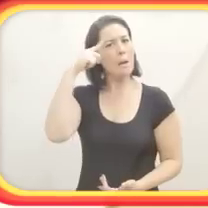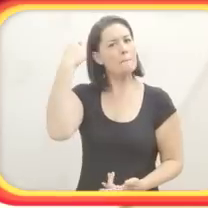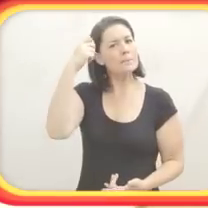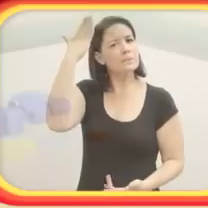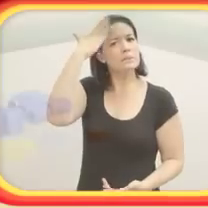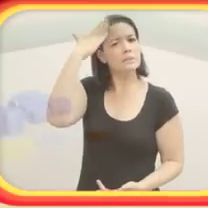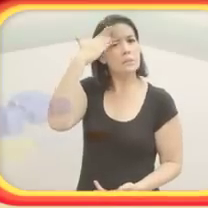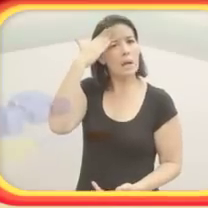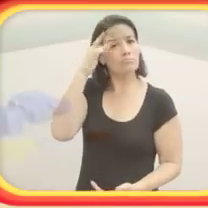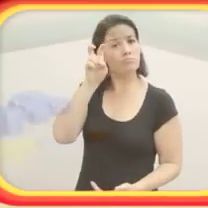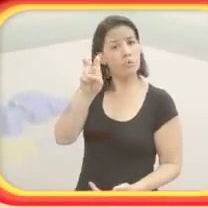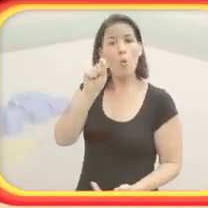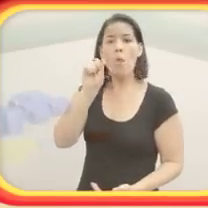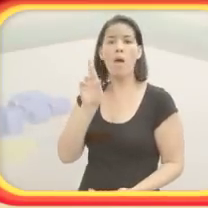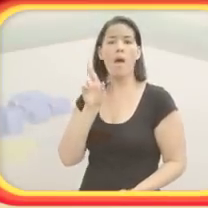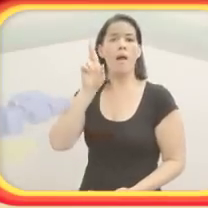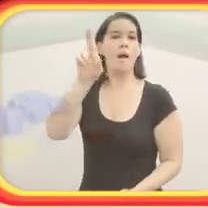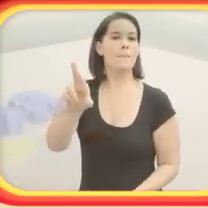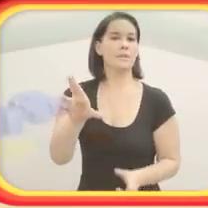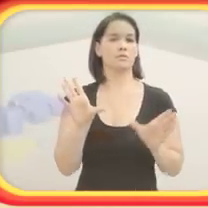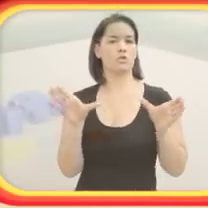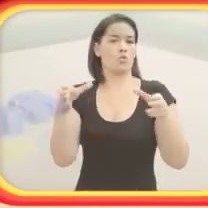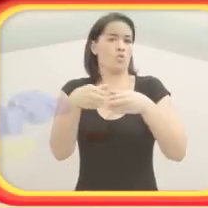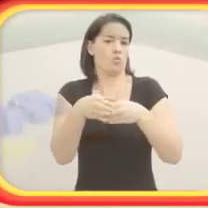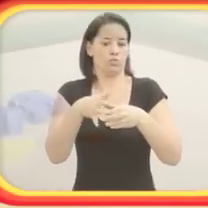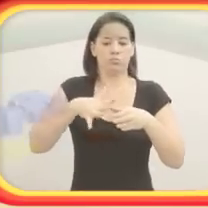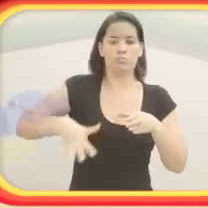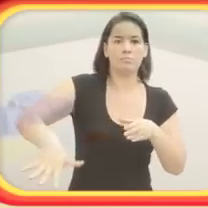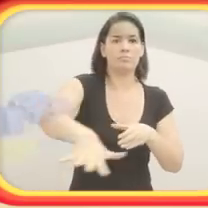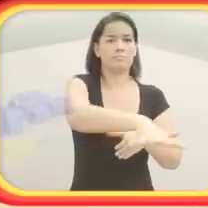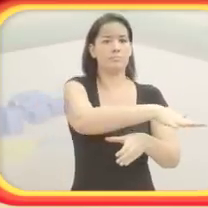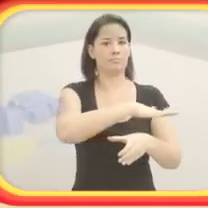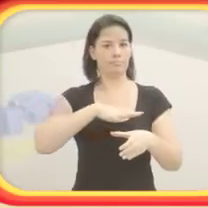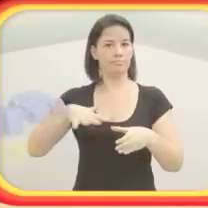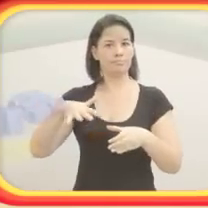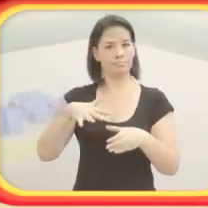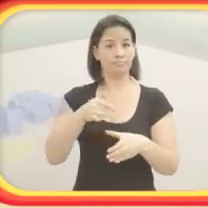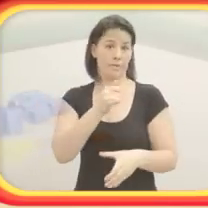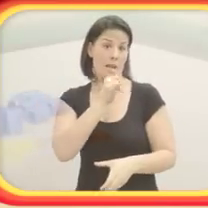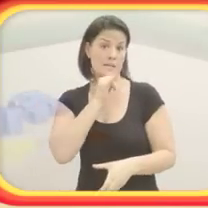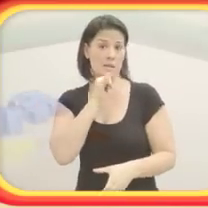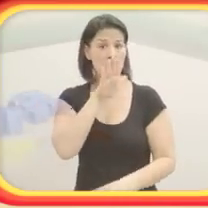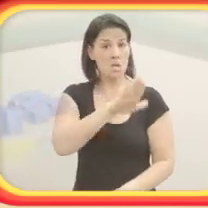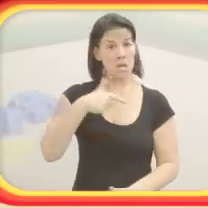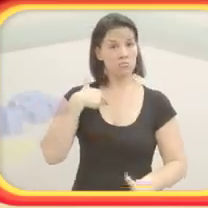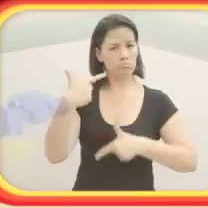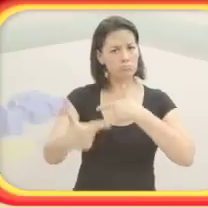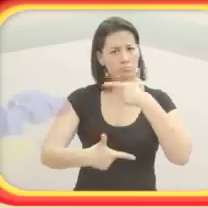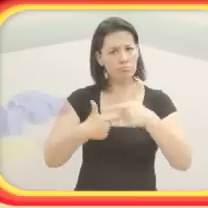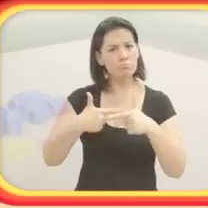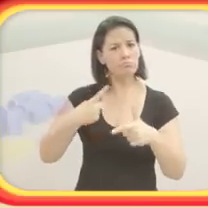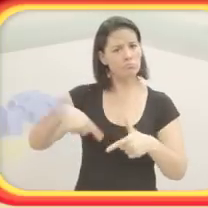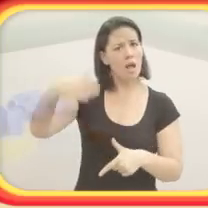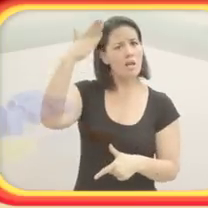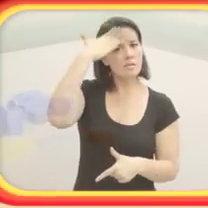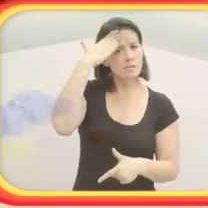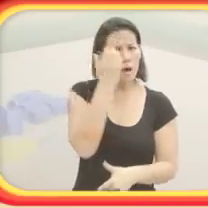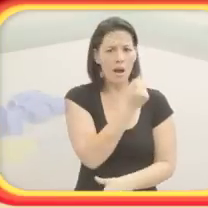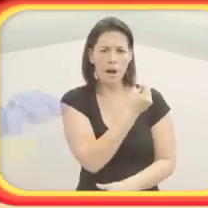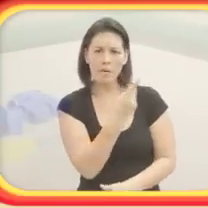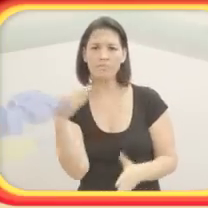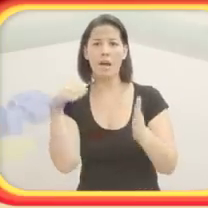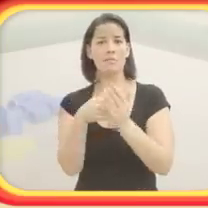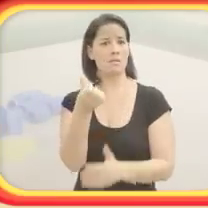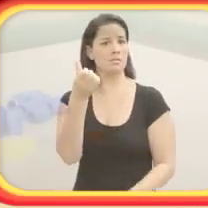que eu trabalhei, elas sabiam a contagem até seis, por exemplo. Sabiam a sequência até seis. Elas sabiam representar seis nos dedos,